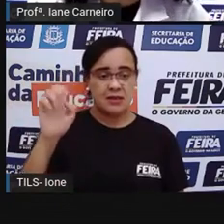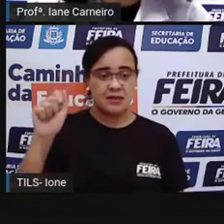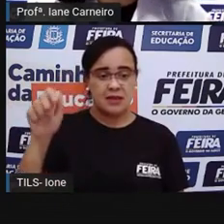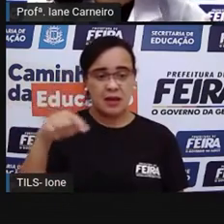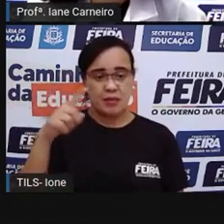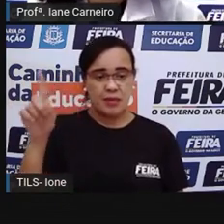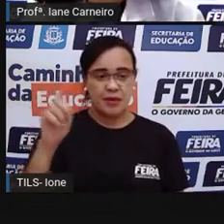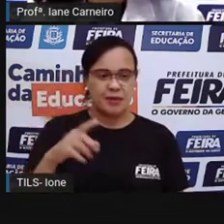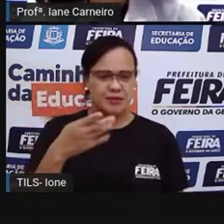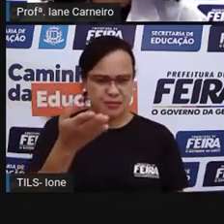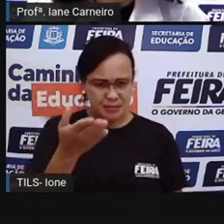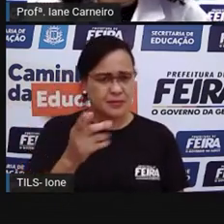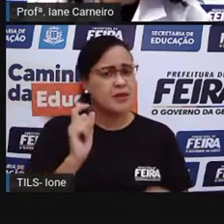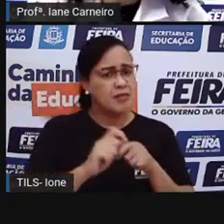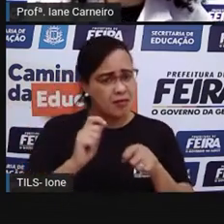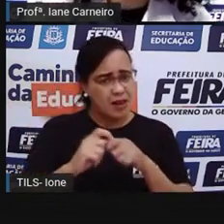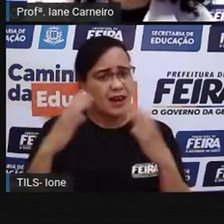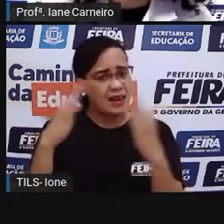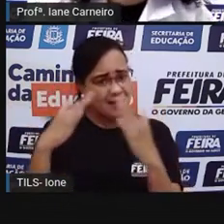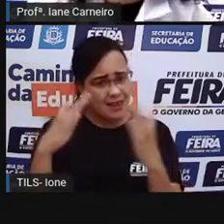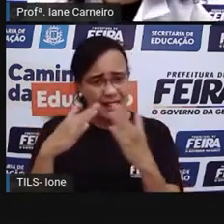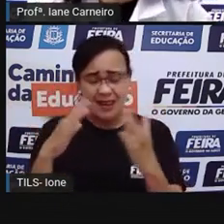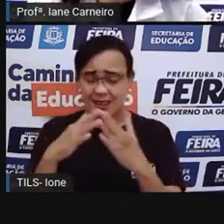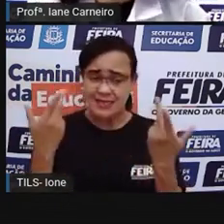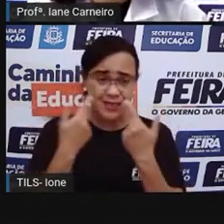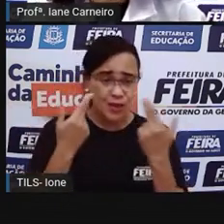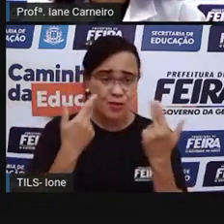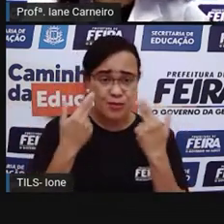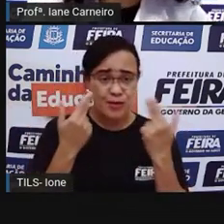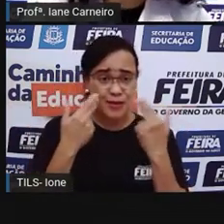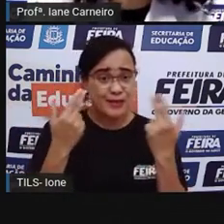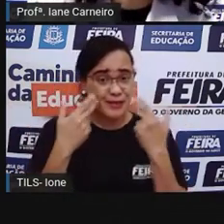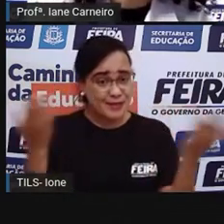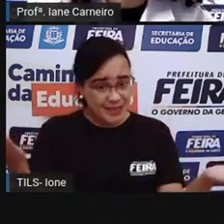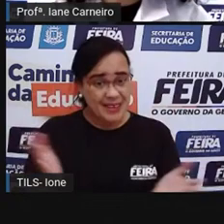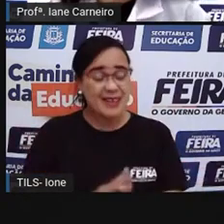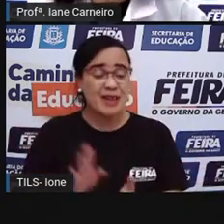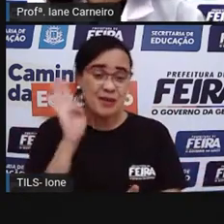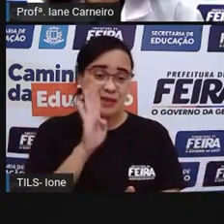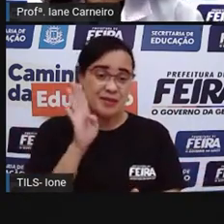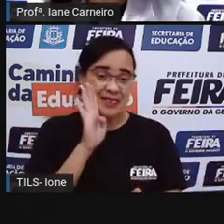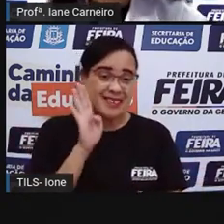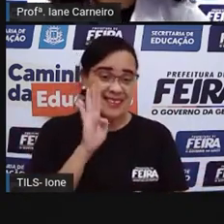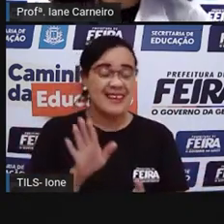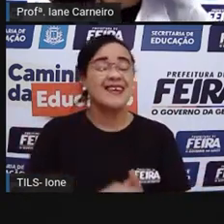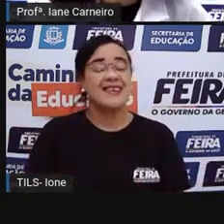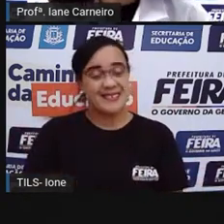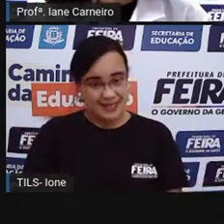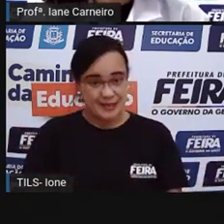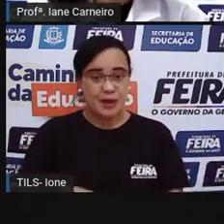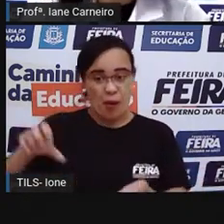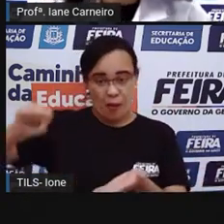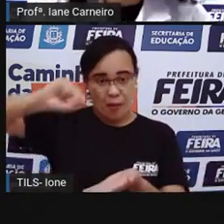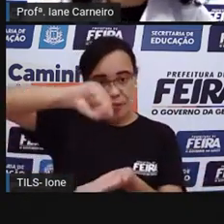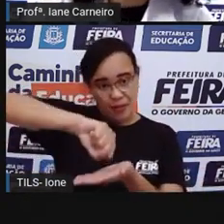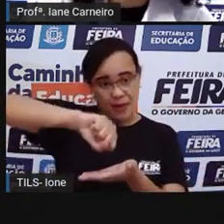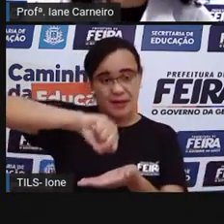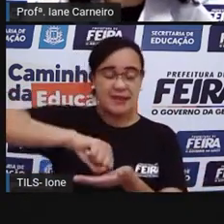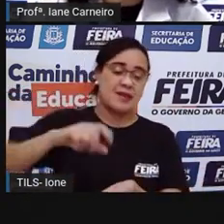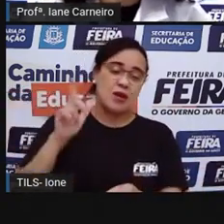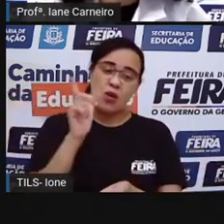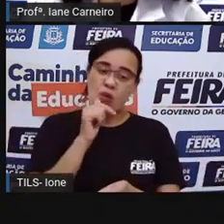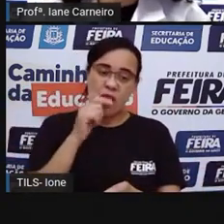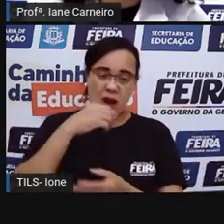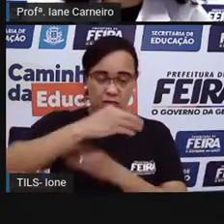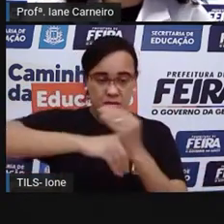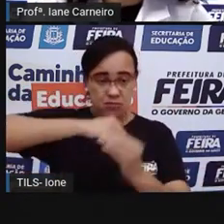a gente faz com que a gente tem em casa, né? O próprio sabão, que a gente lava a louça, ou que lava a roupa. Lembrando de ter cuidado,